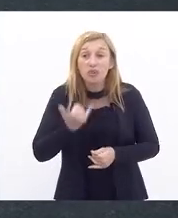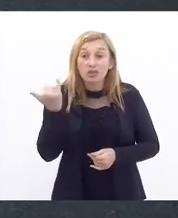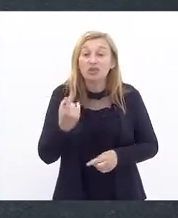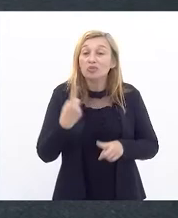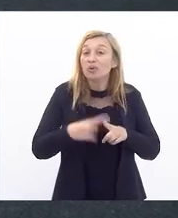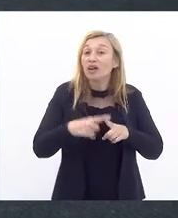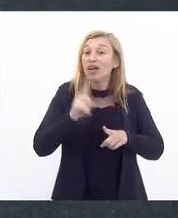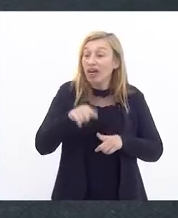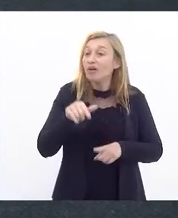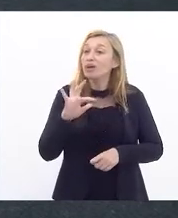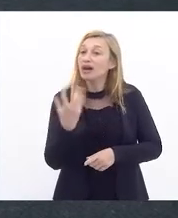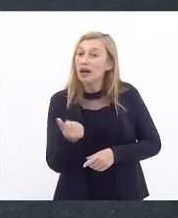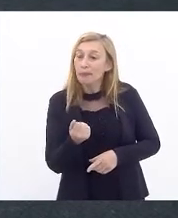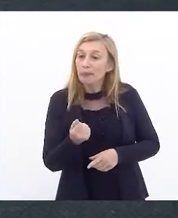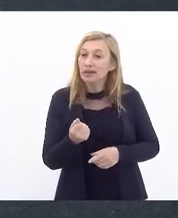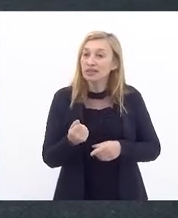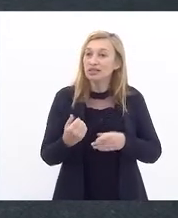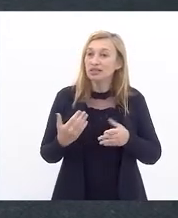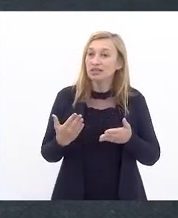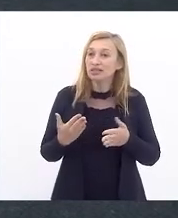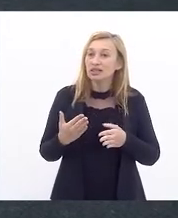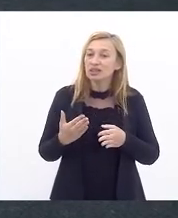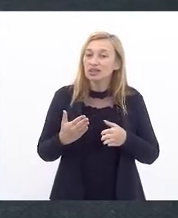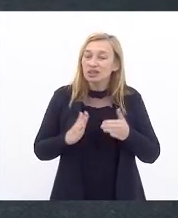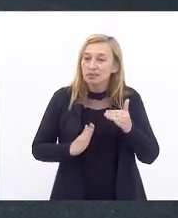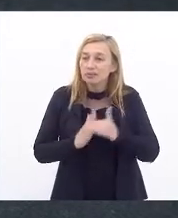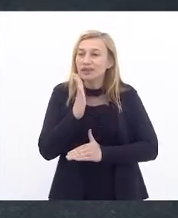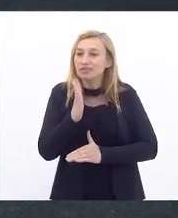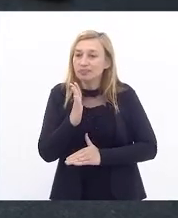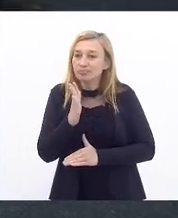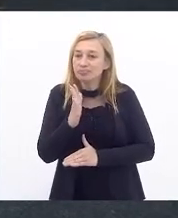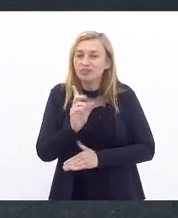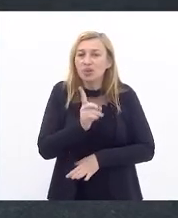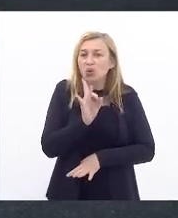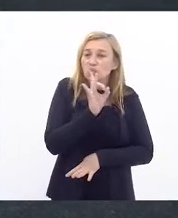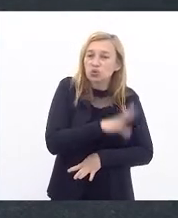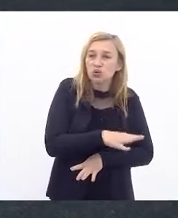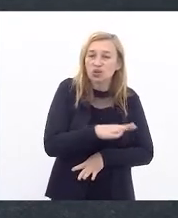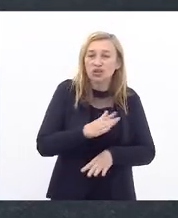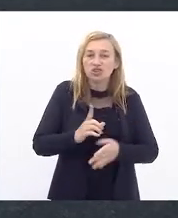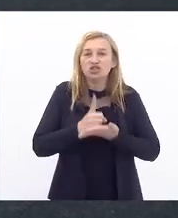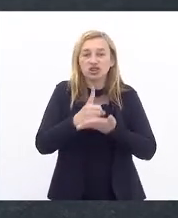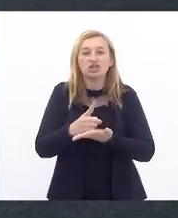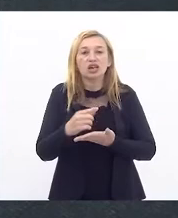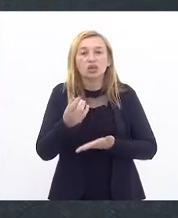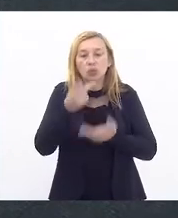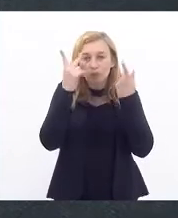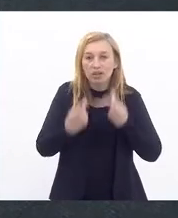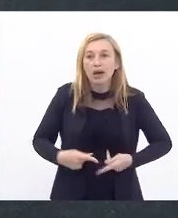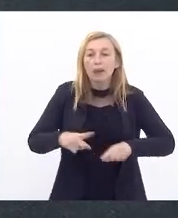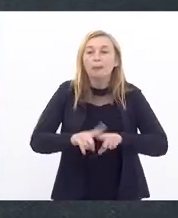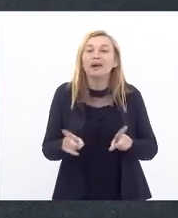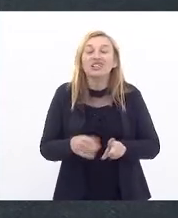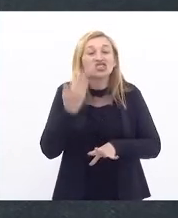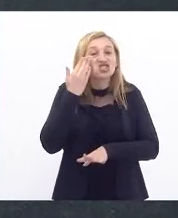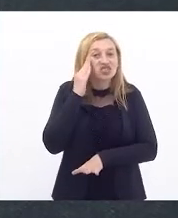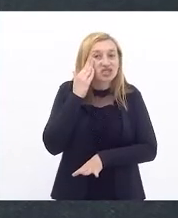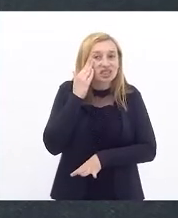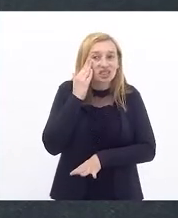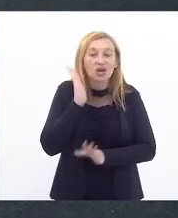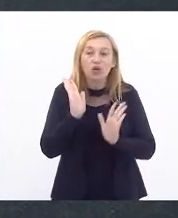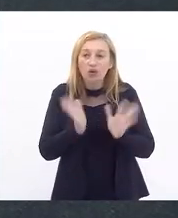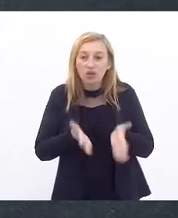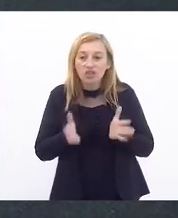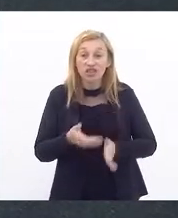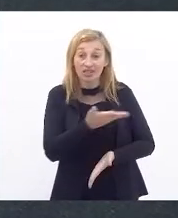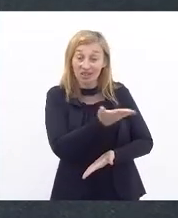campanha que ultrapassa os limites, não só da dignidade humana, mas de entender hoje